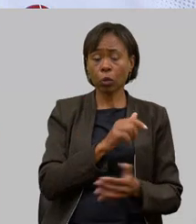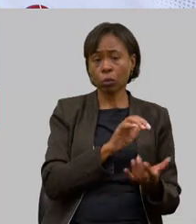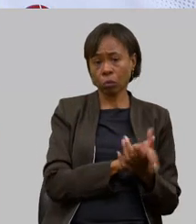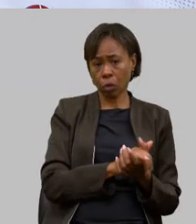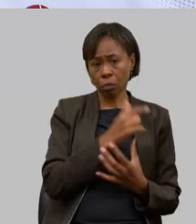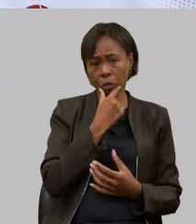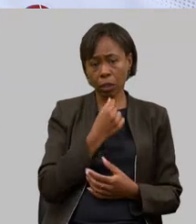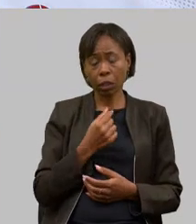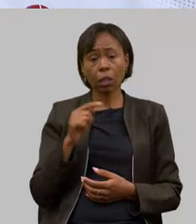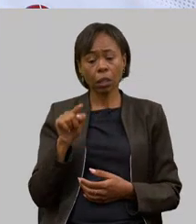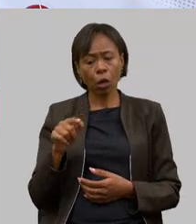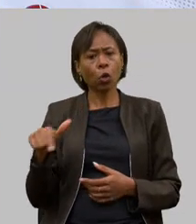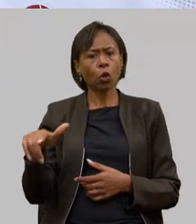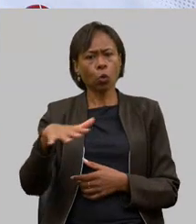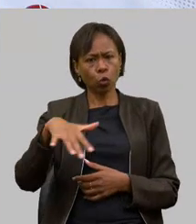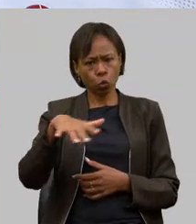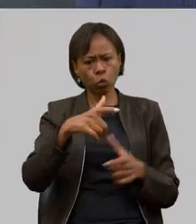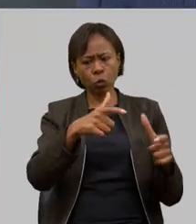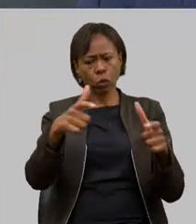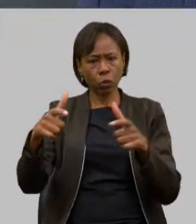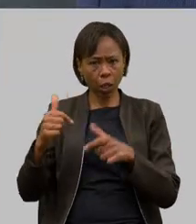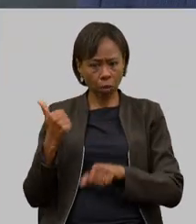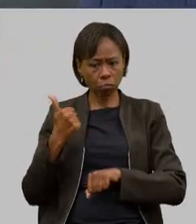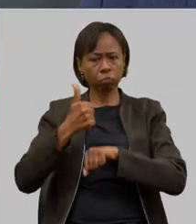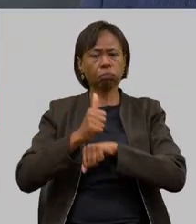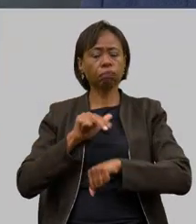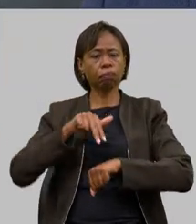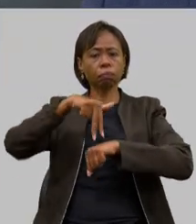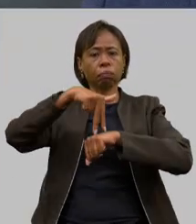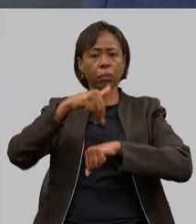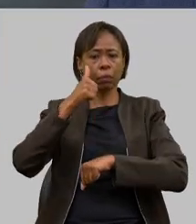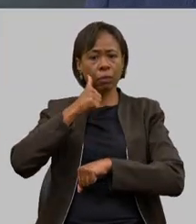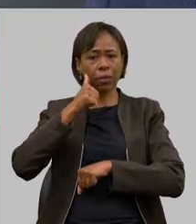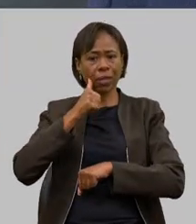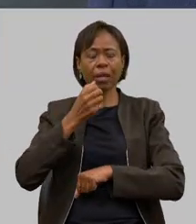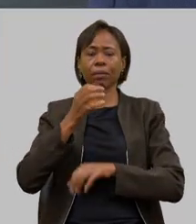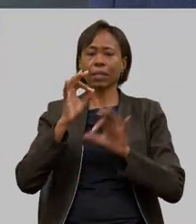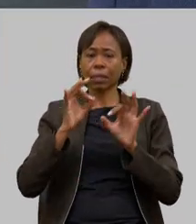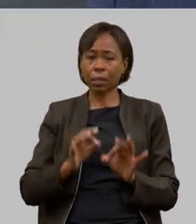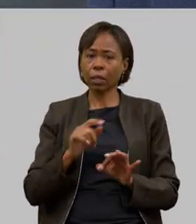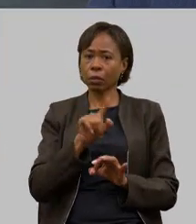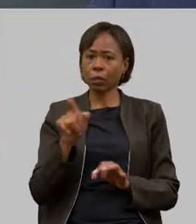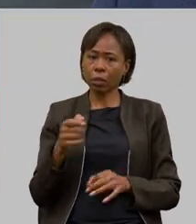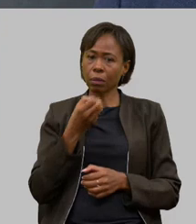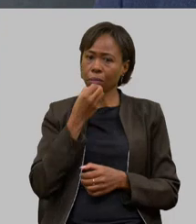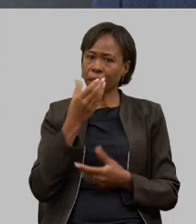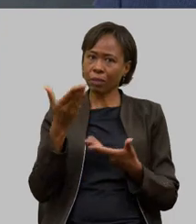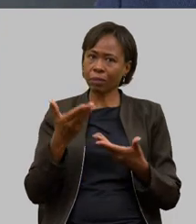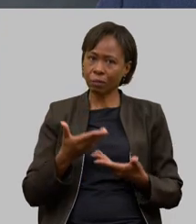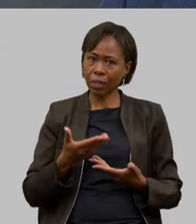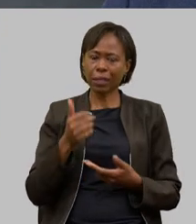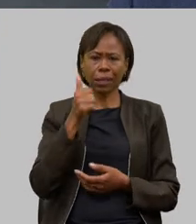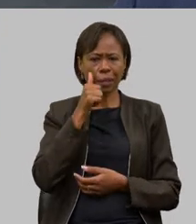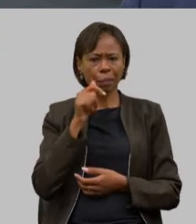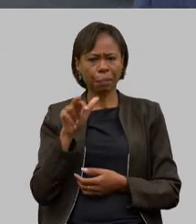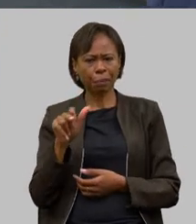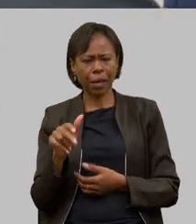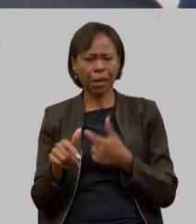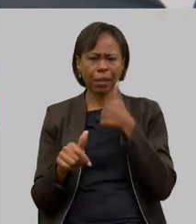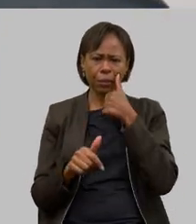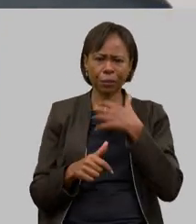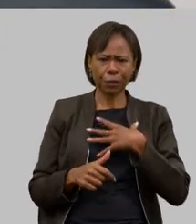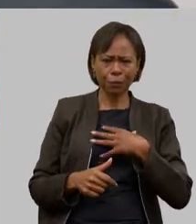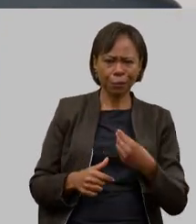vez mais ocupado por vocês não tenho dúvida e são muito bem-vindas são irmãs são filhas são esposas são